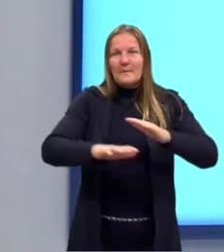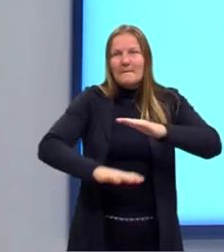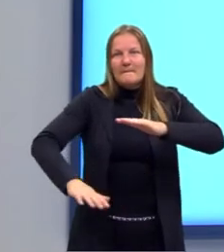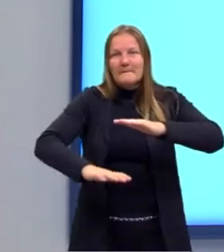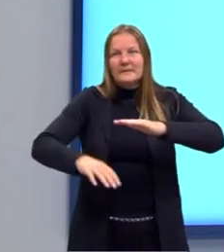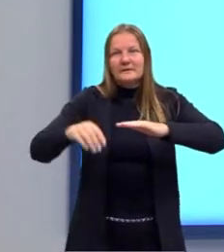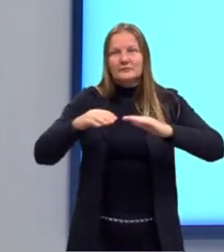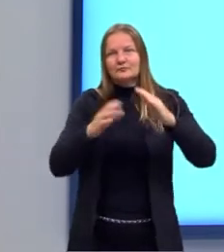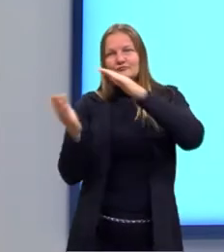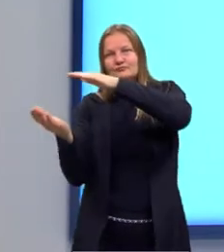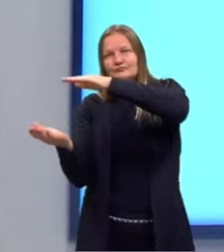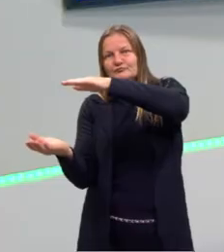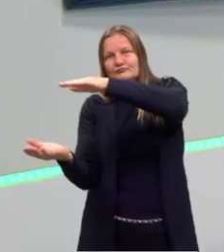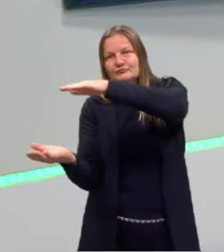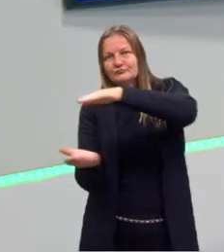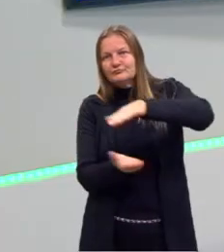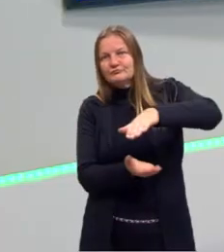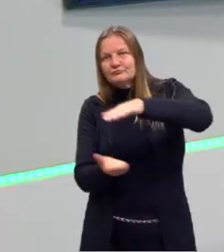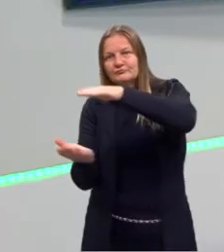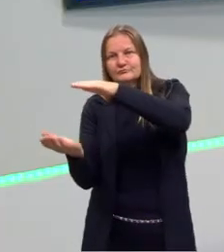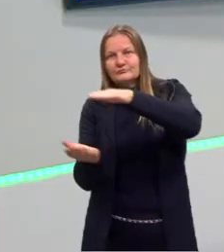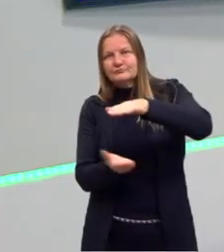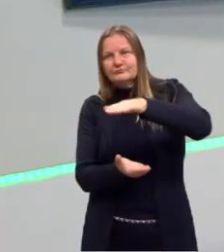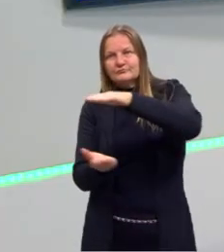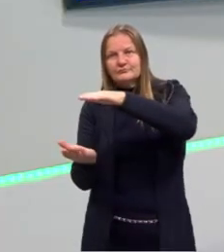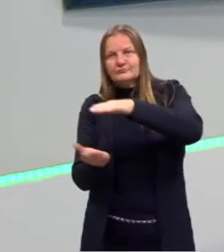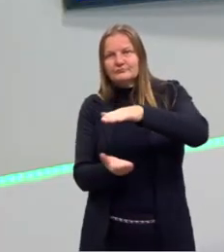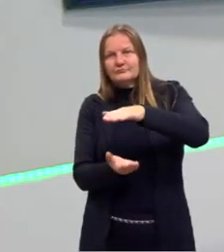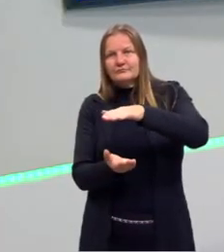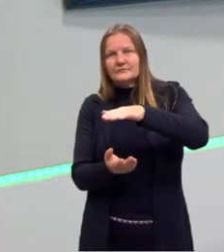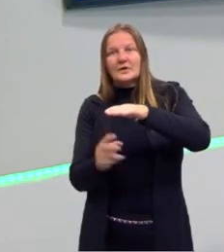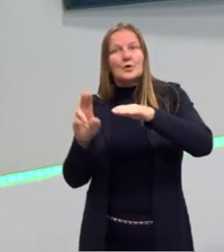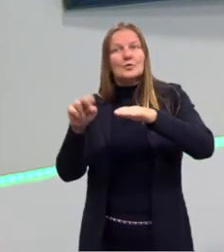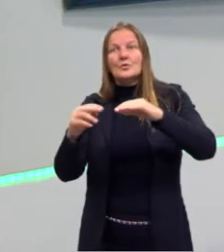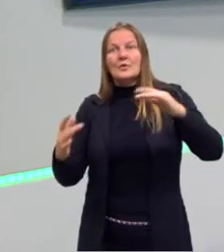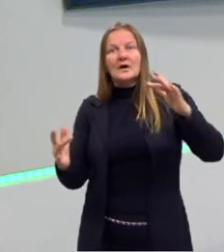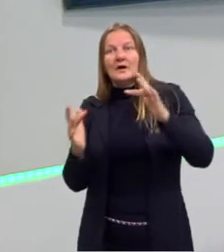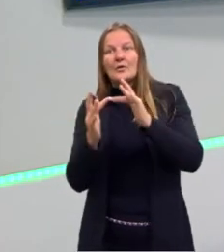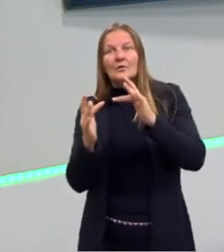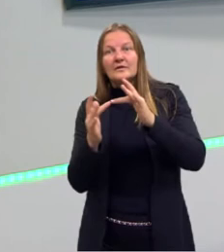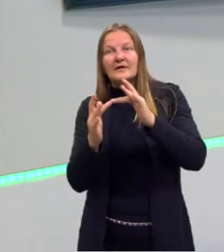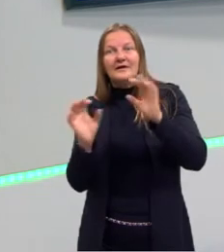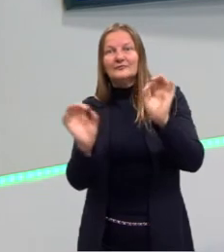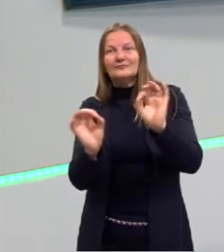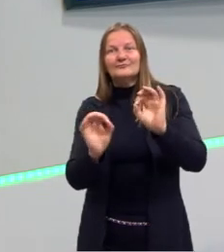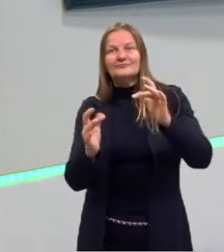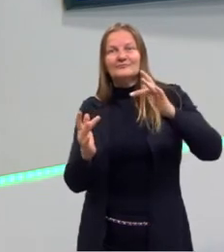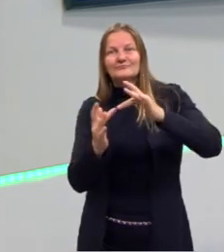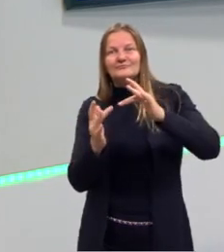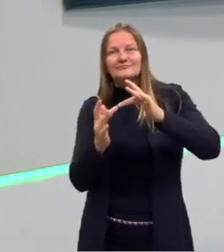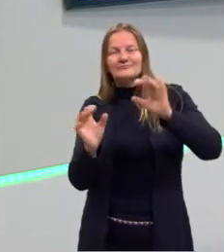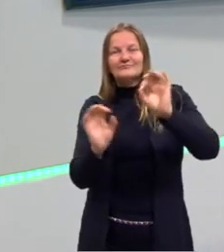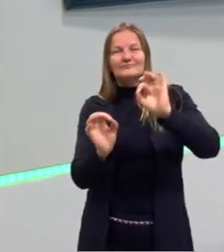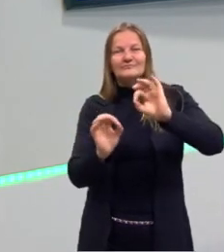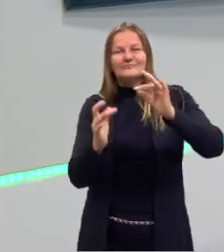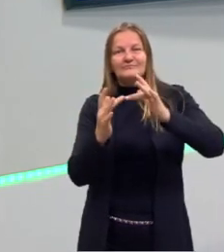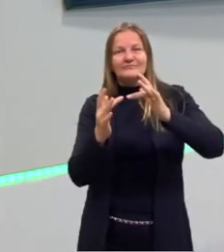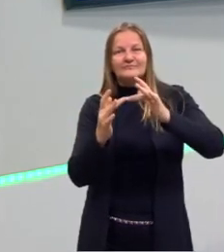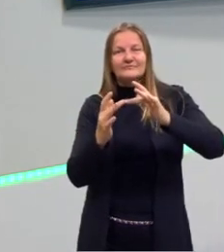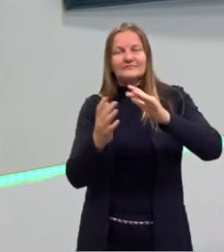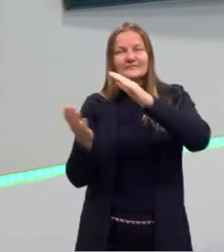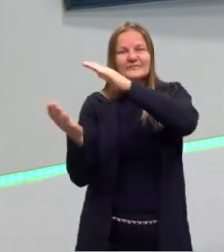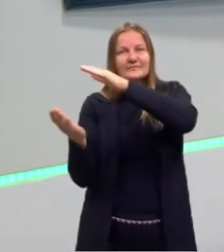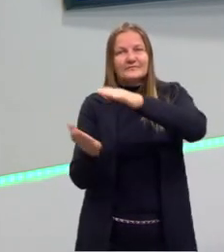paralelos. São dois planos que eles não se cruzam em nenhum ponto. Eles não têm nada em comum.